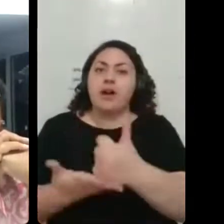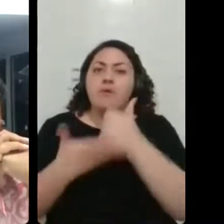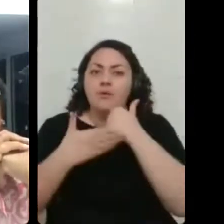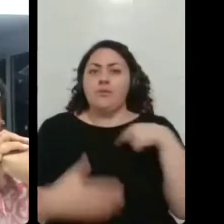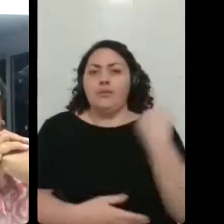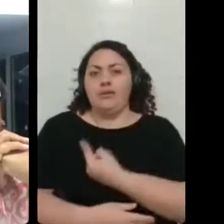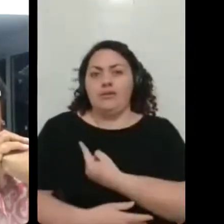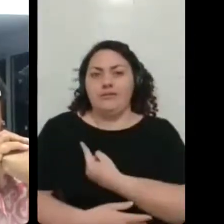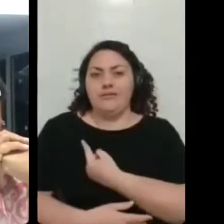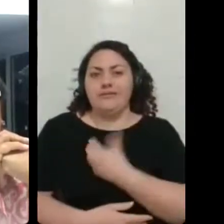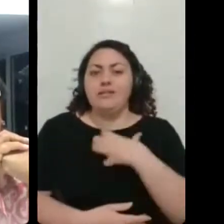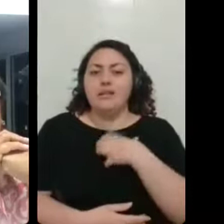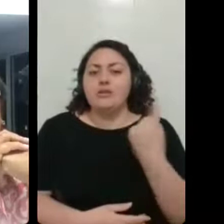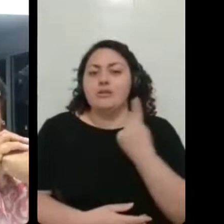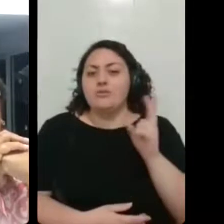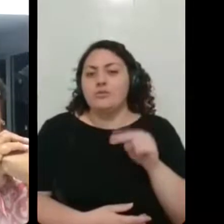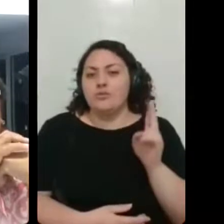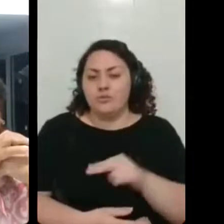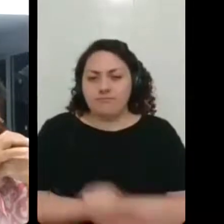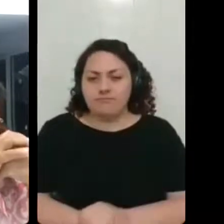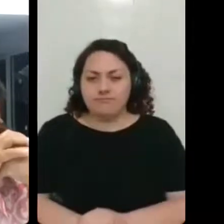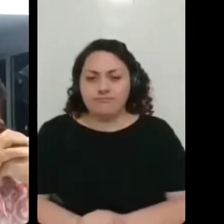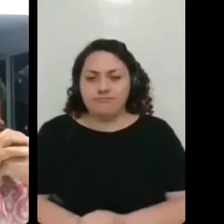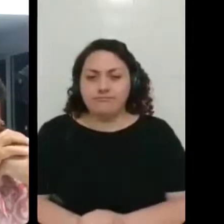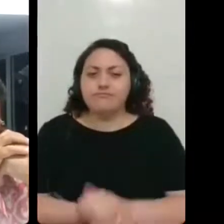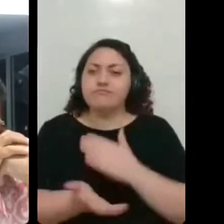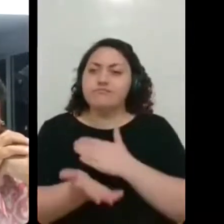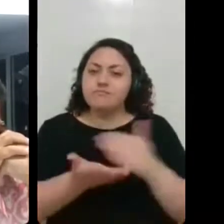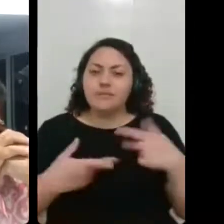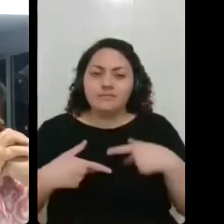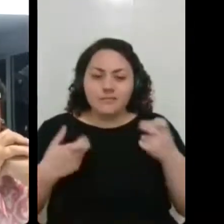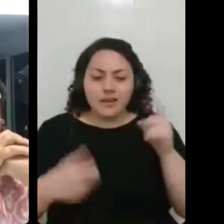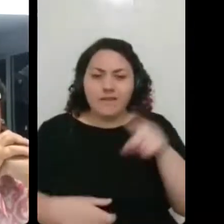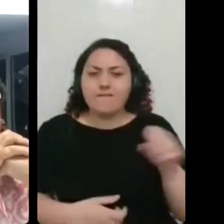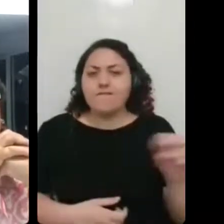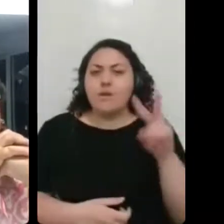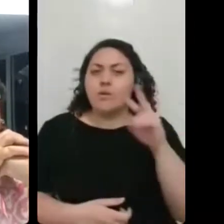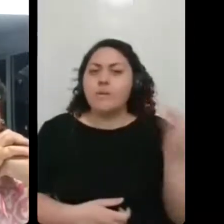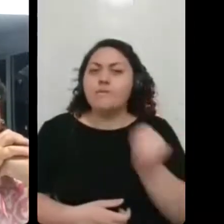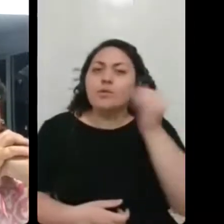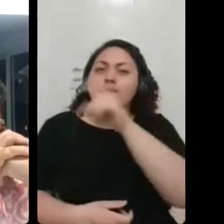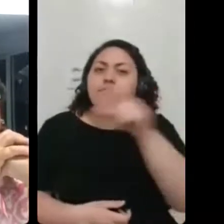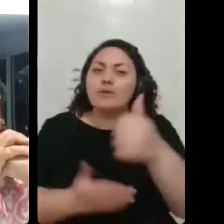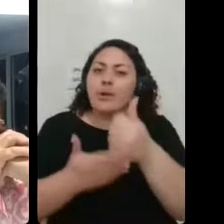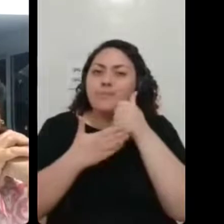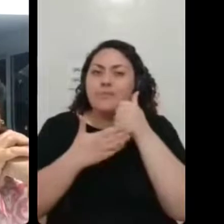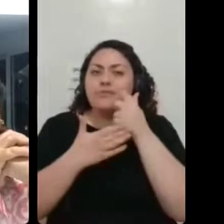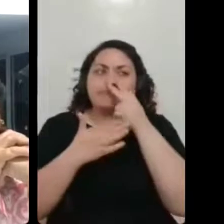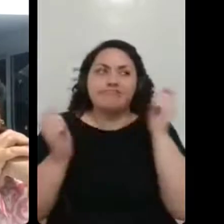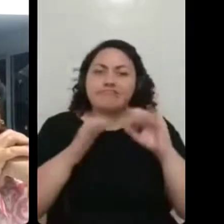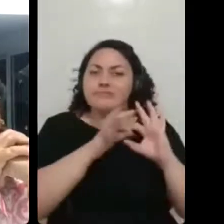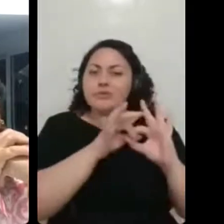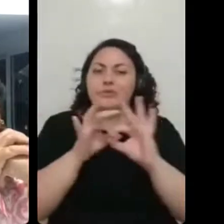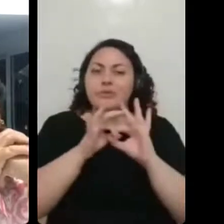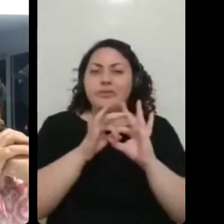sozinho. E como a gente começa a valorizar isso, sabe? Como isso nos une mesmo com essa questão, assim,